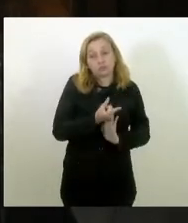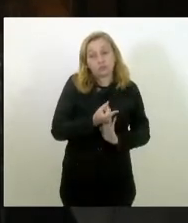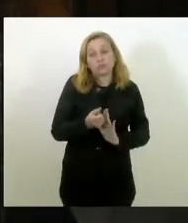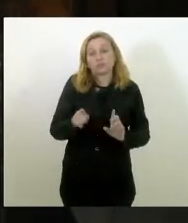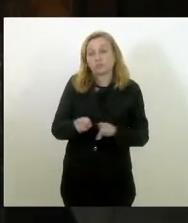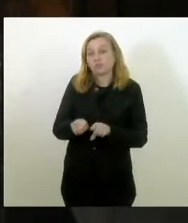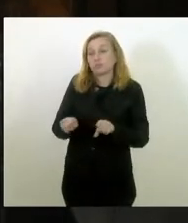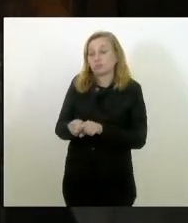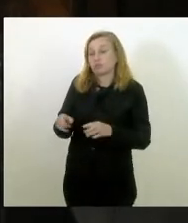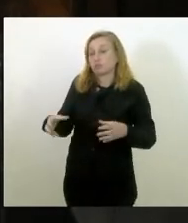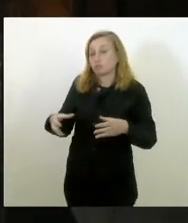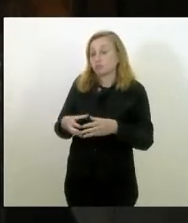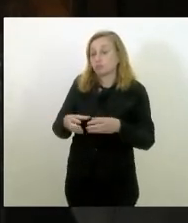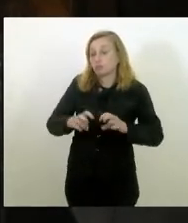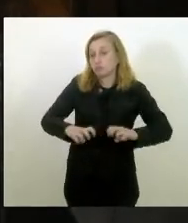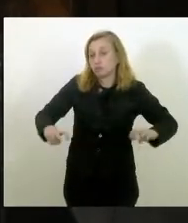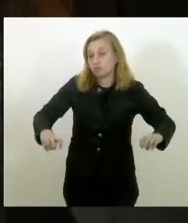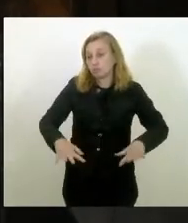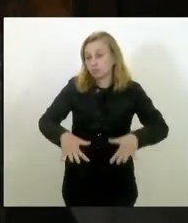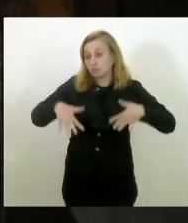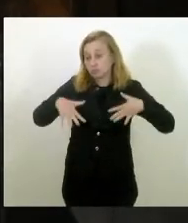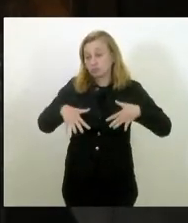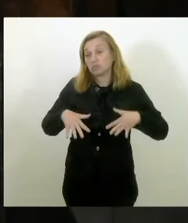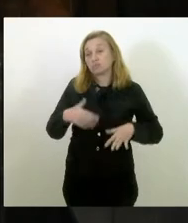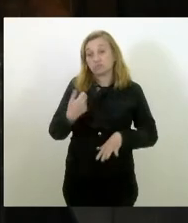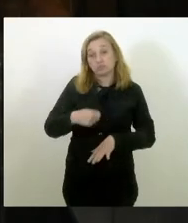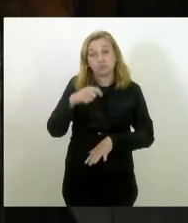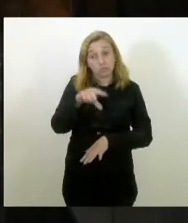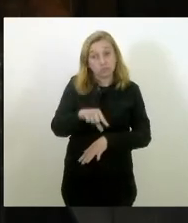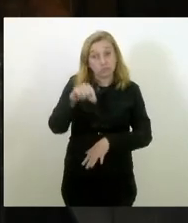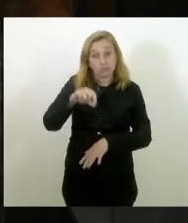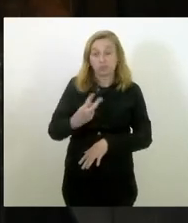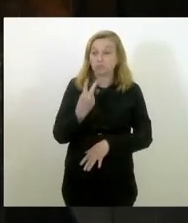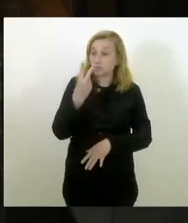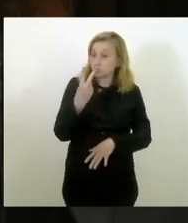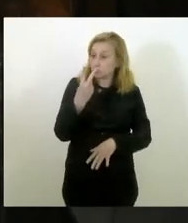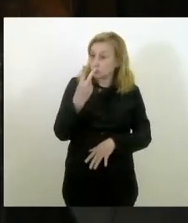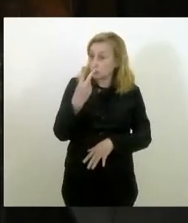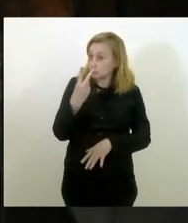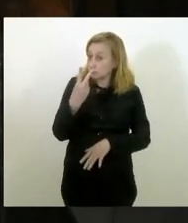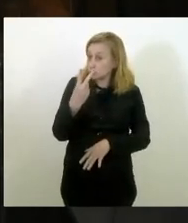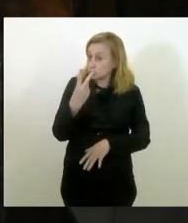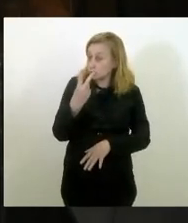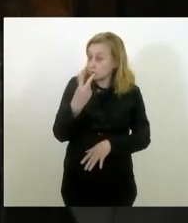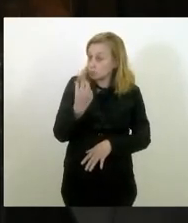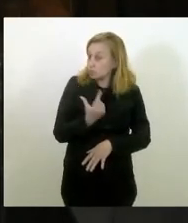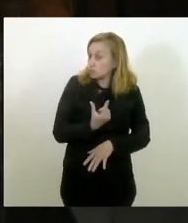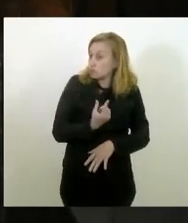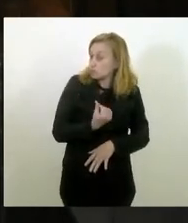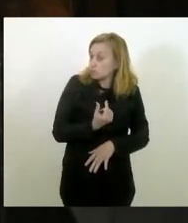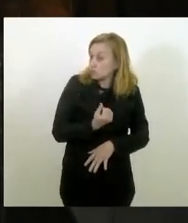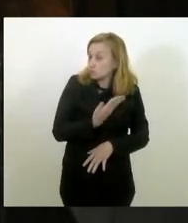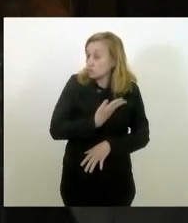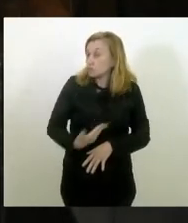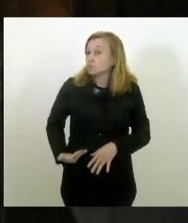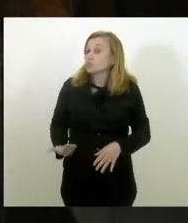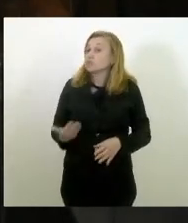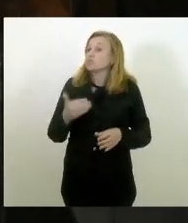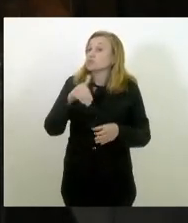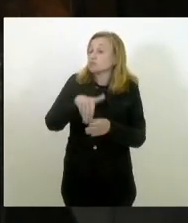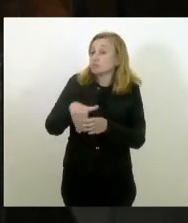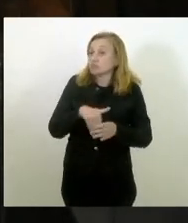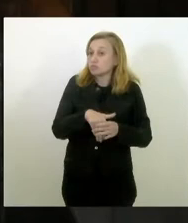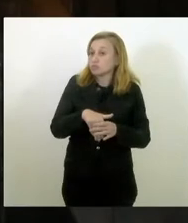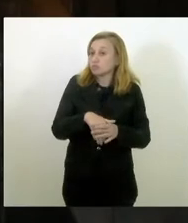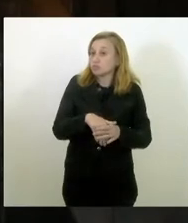plenário, tem que decidir sobre duas contas de governo, votada pelo tribunal, pela